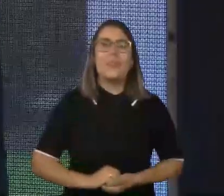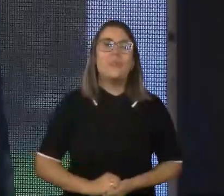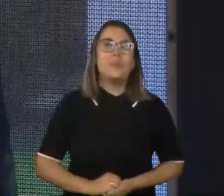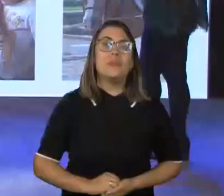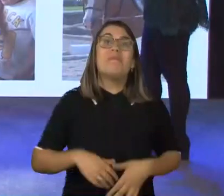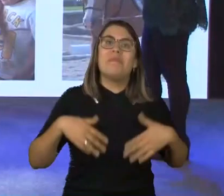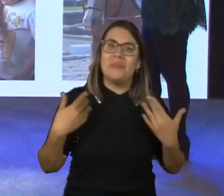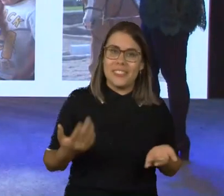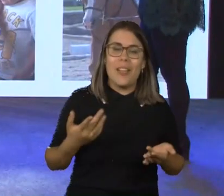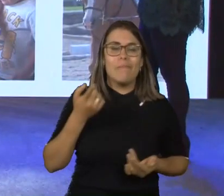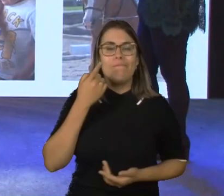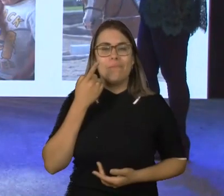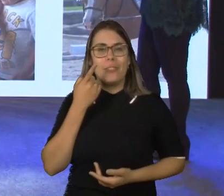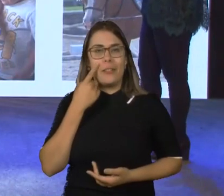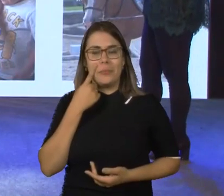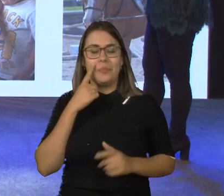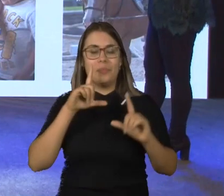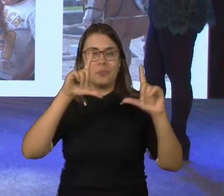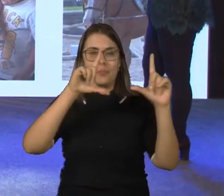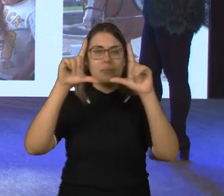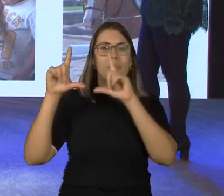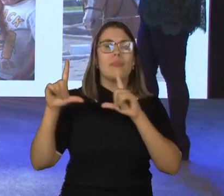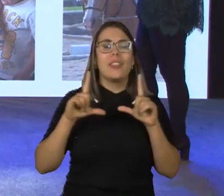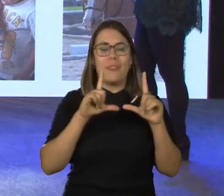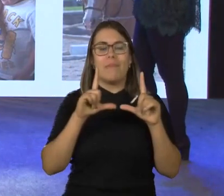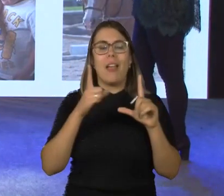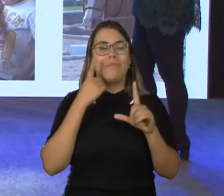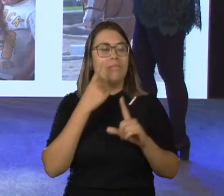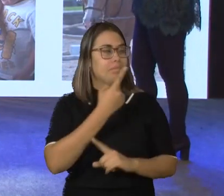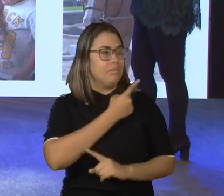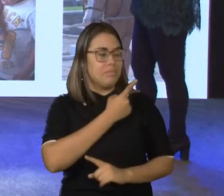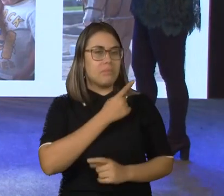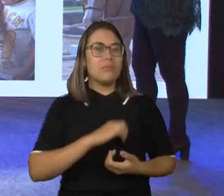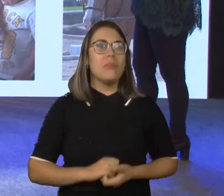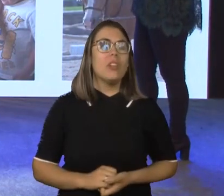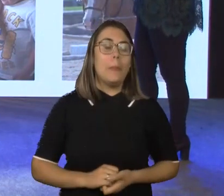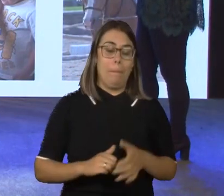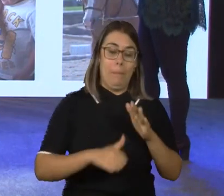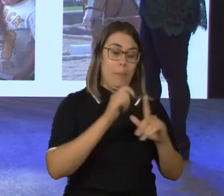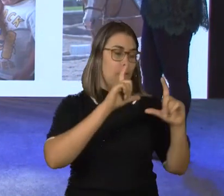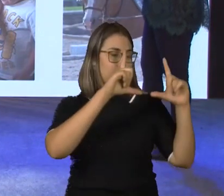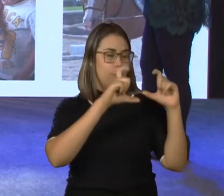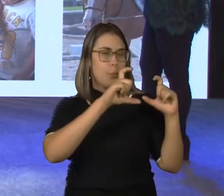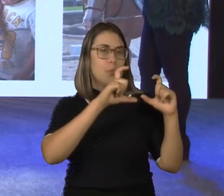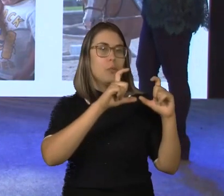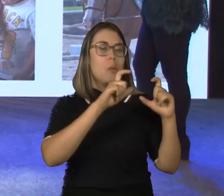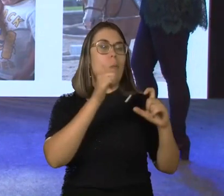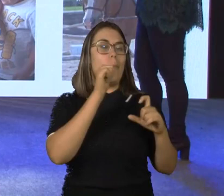aqui nas imagens, elas descrevem exatamente esse recado que eu quero passar. A gente tem um primeiro menino ali numa